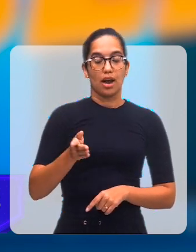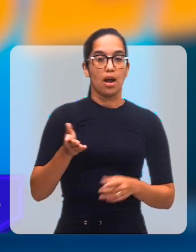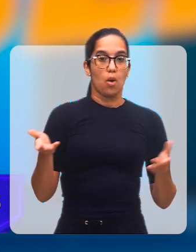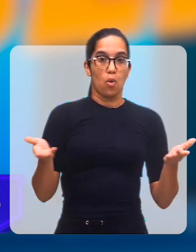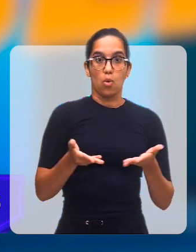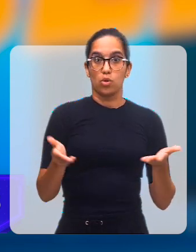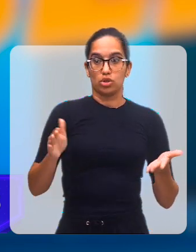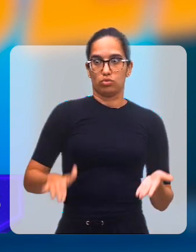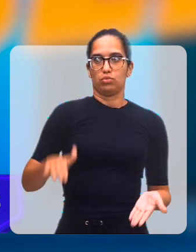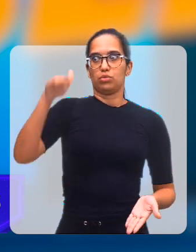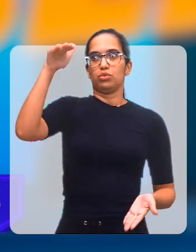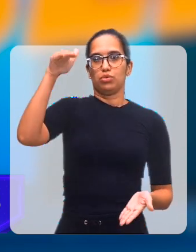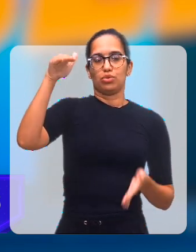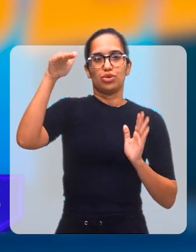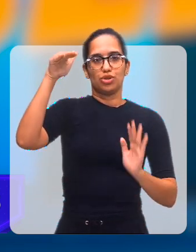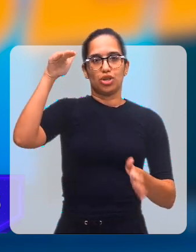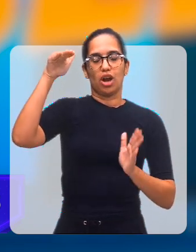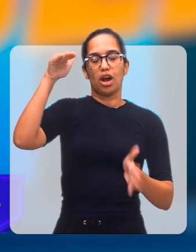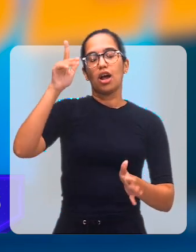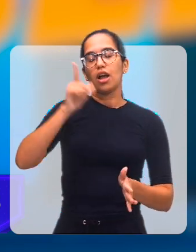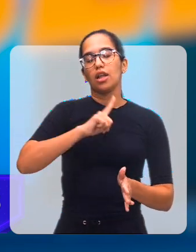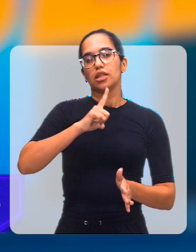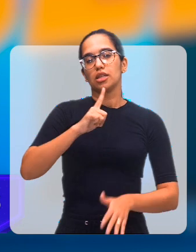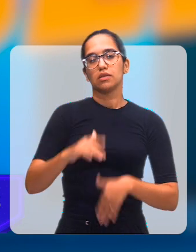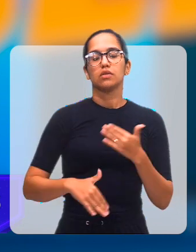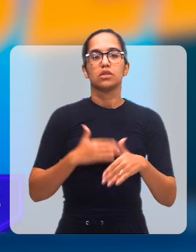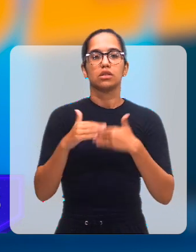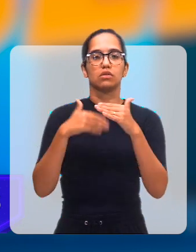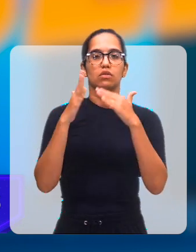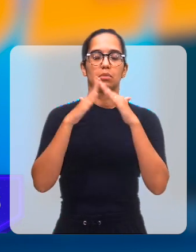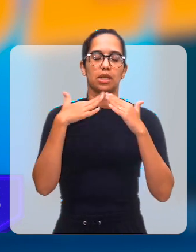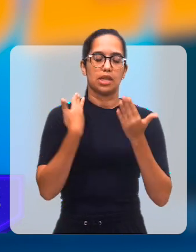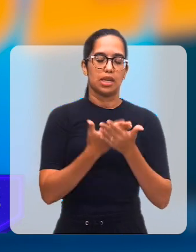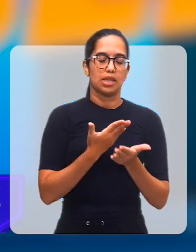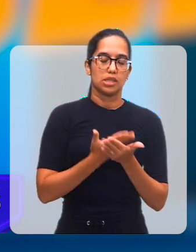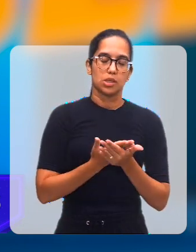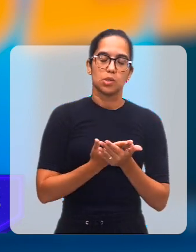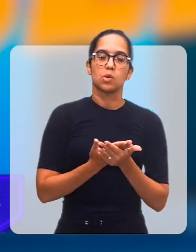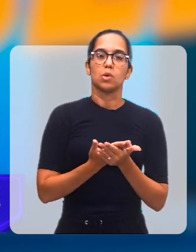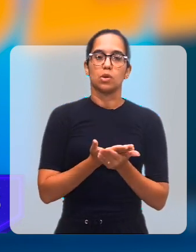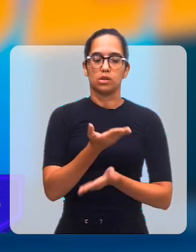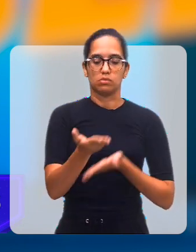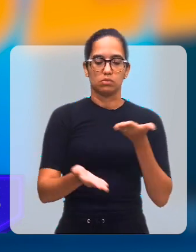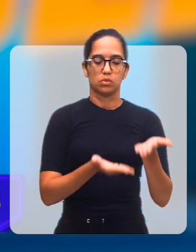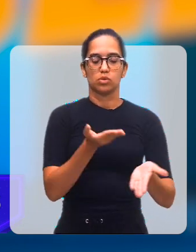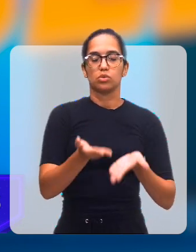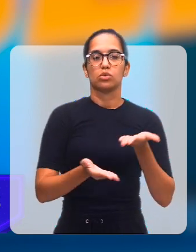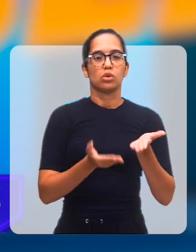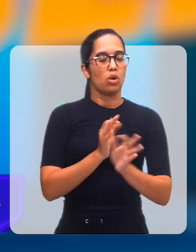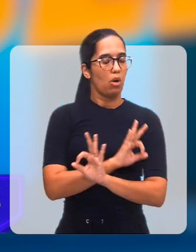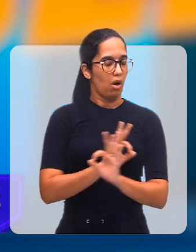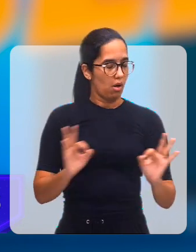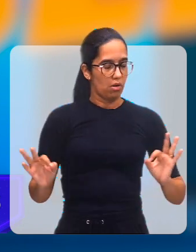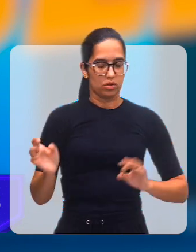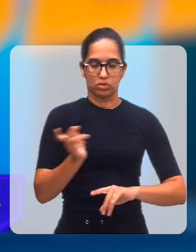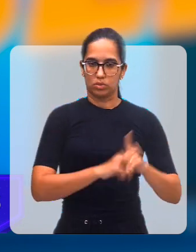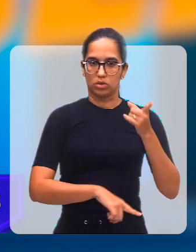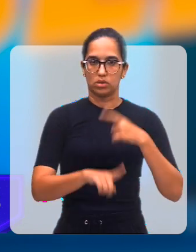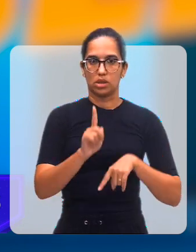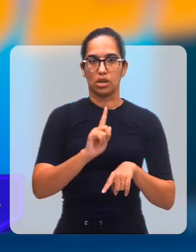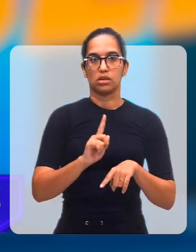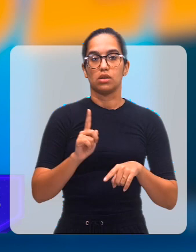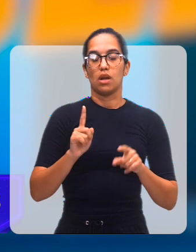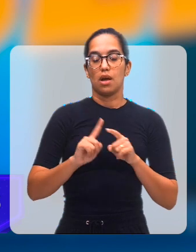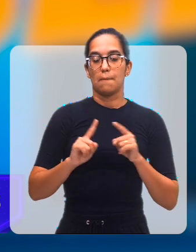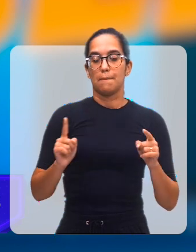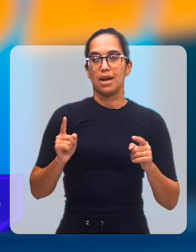já está uma moça, já teve todo o seu desenvolvimento escolar, já com sucesso, ela só vai